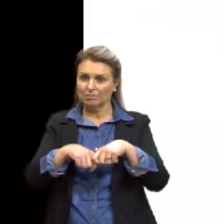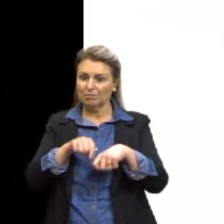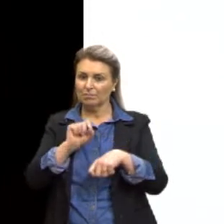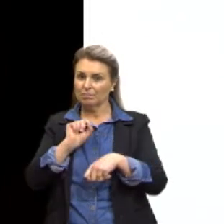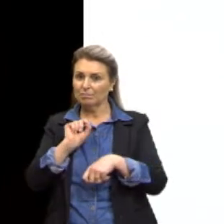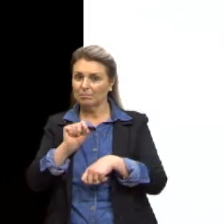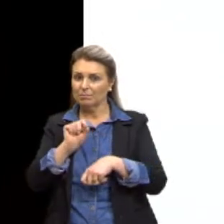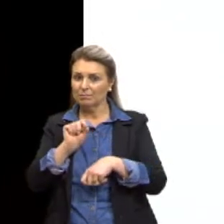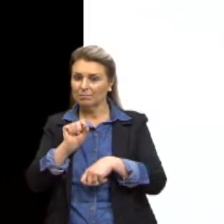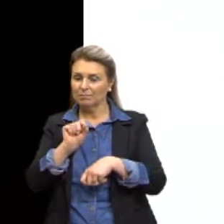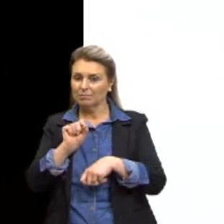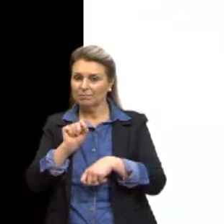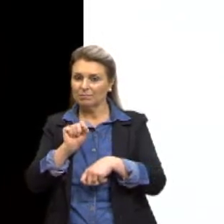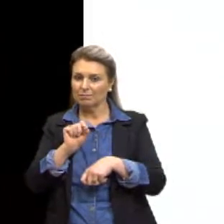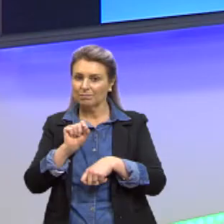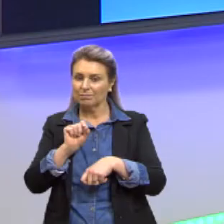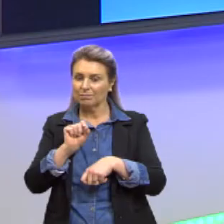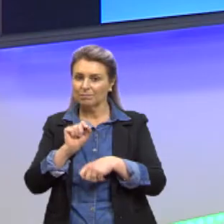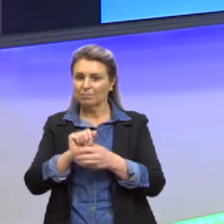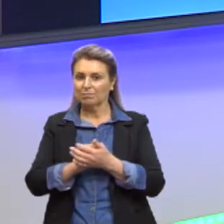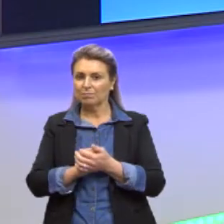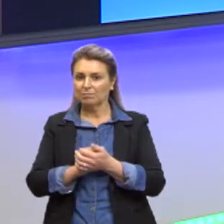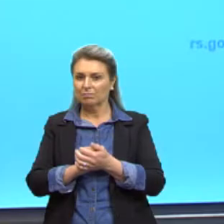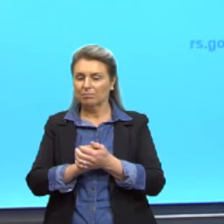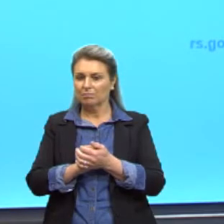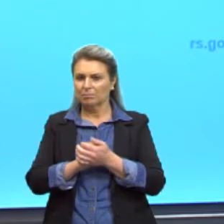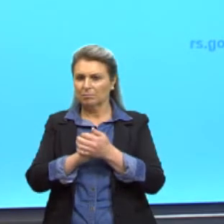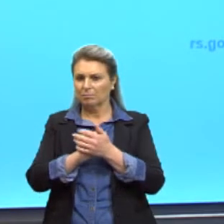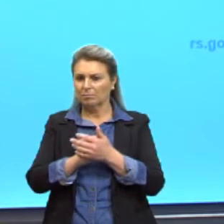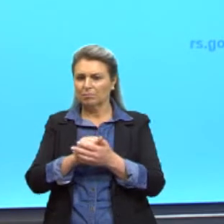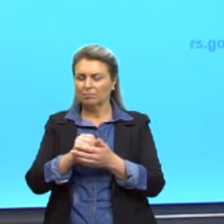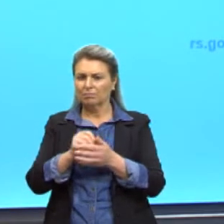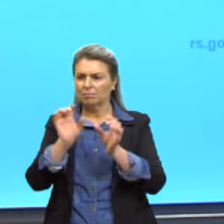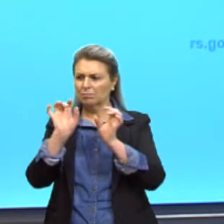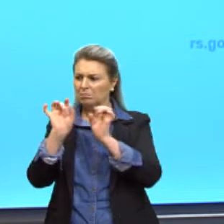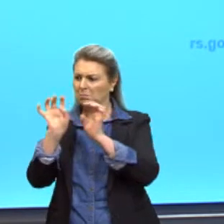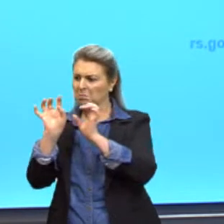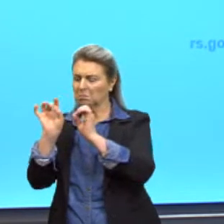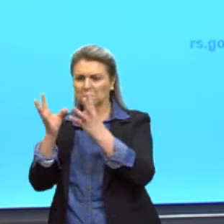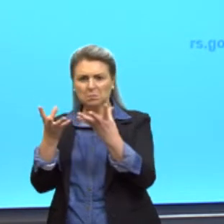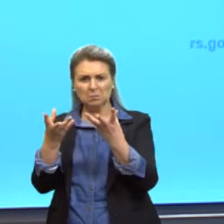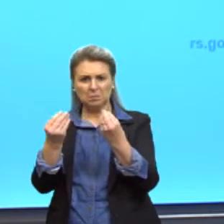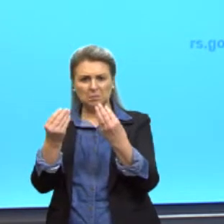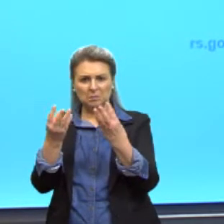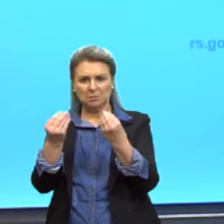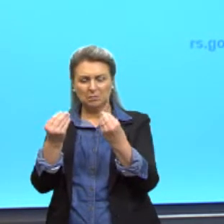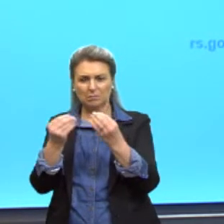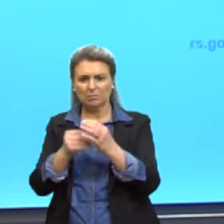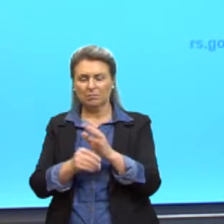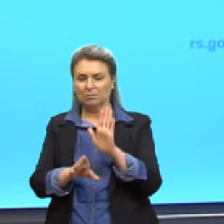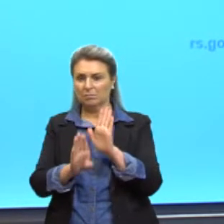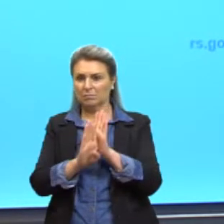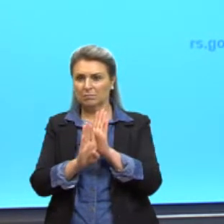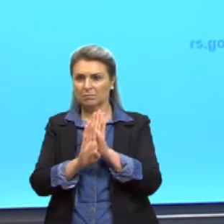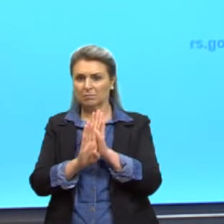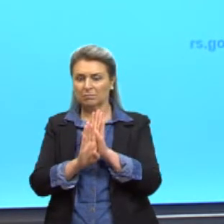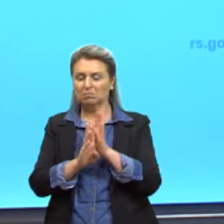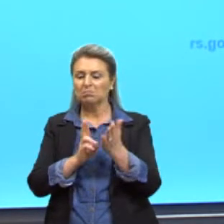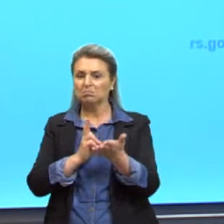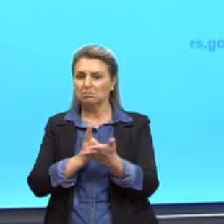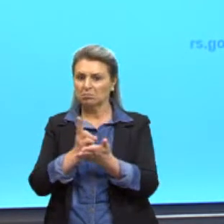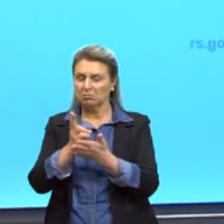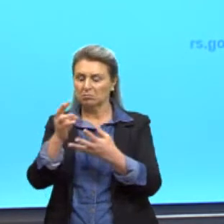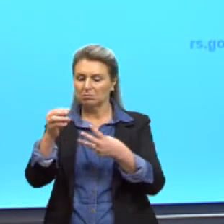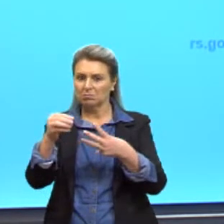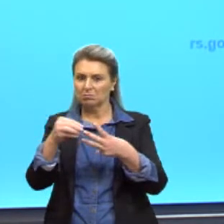Letra A, alta especialização. Letra B, manter as